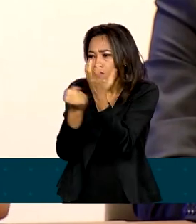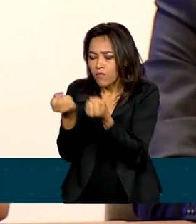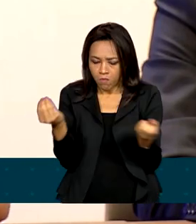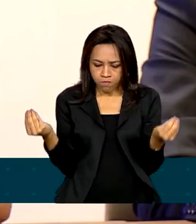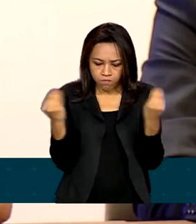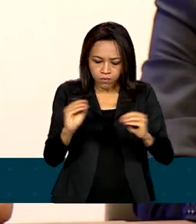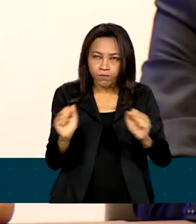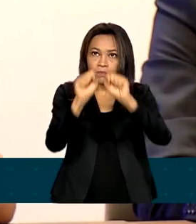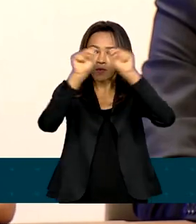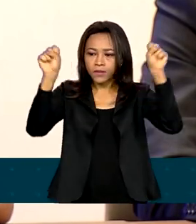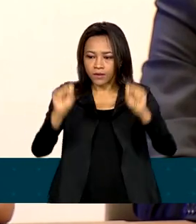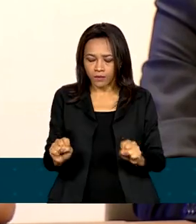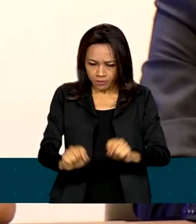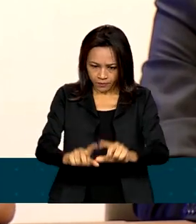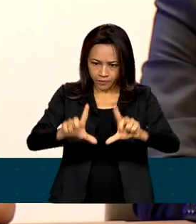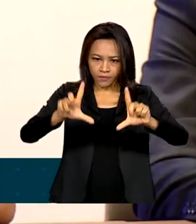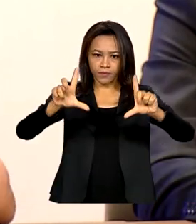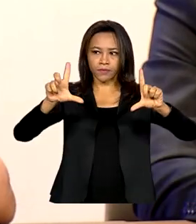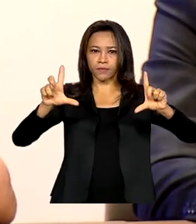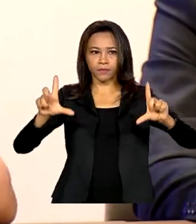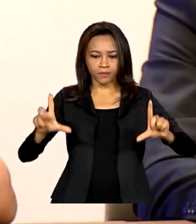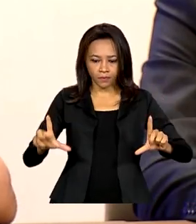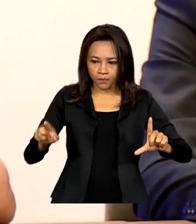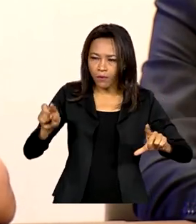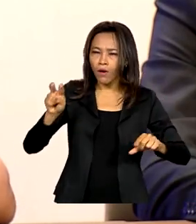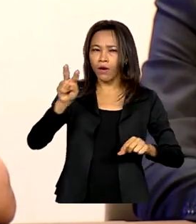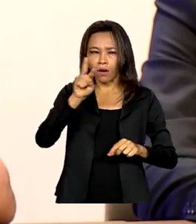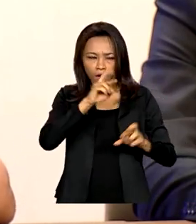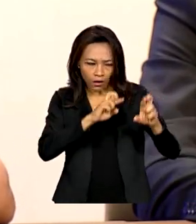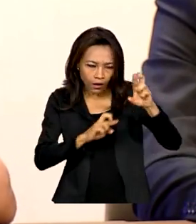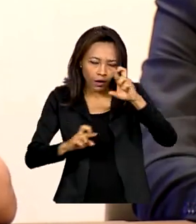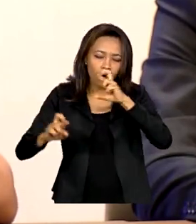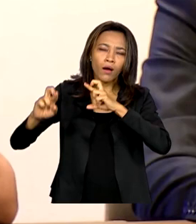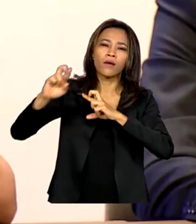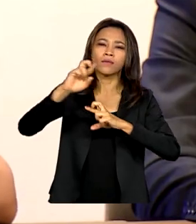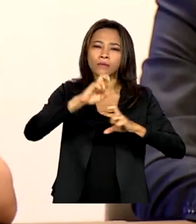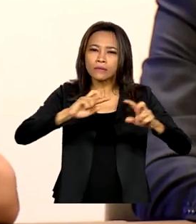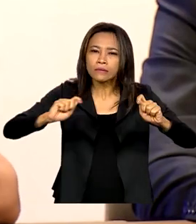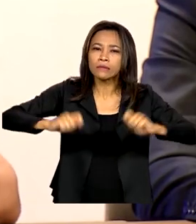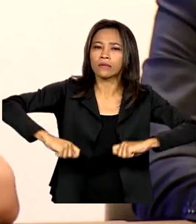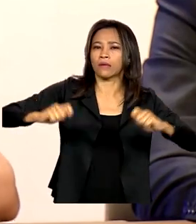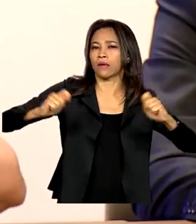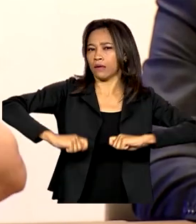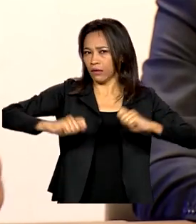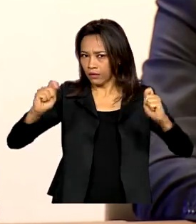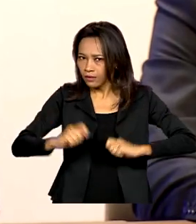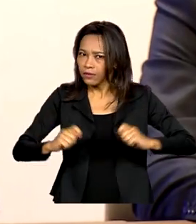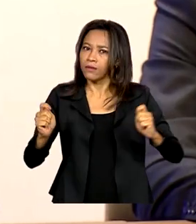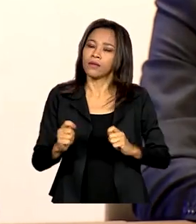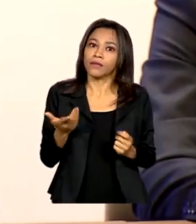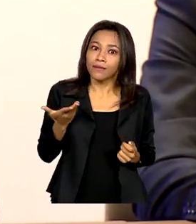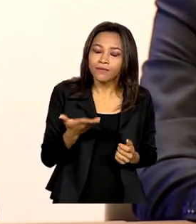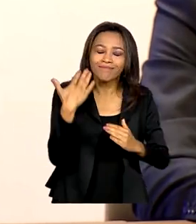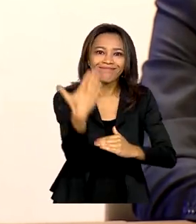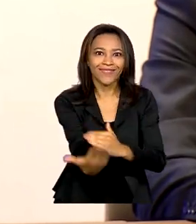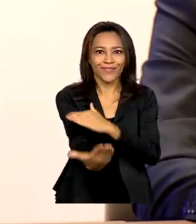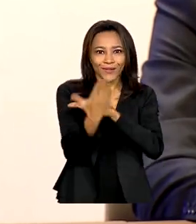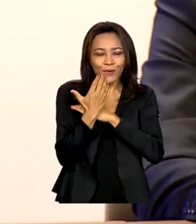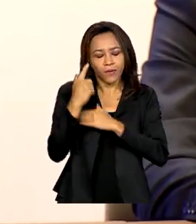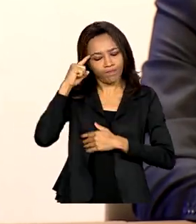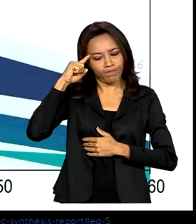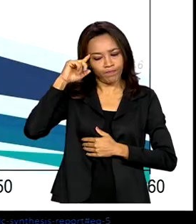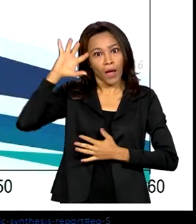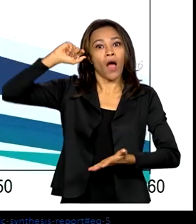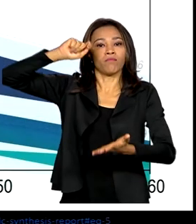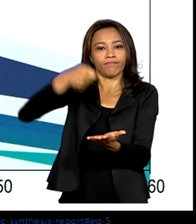normaliza esses dados e você consegue fazer uma análise aqui desse volume imenso e isso te ajuda na tomada de